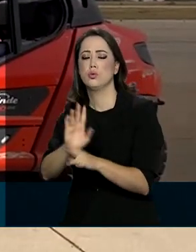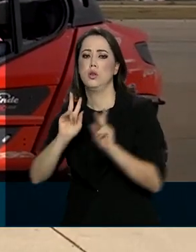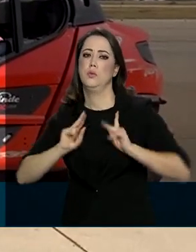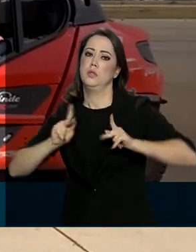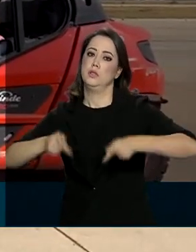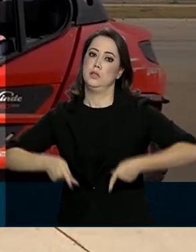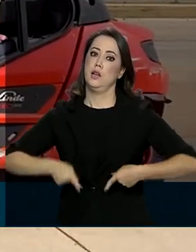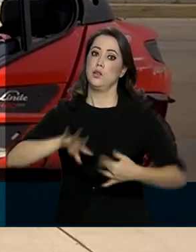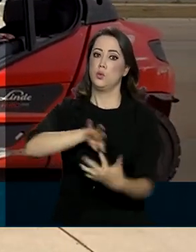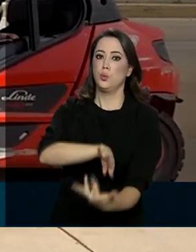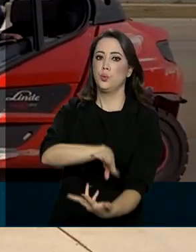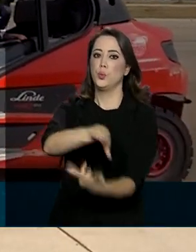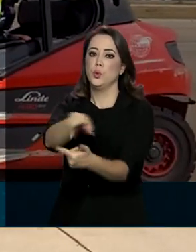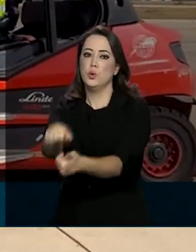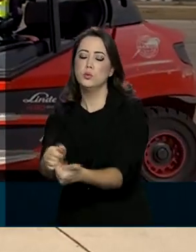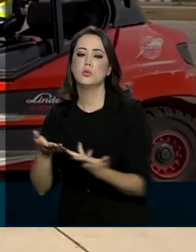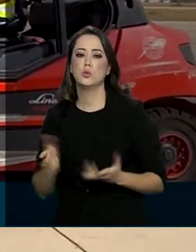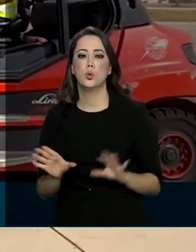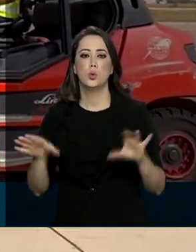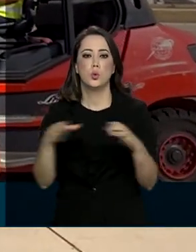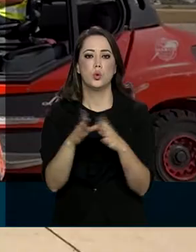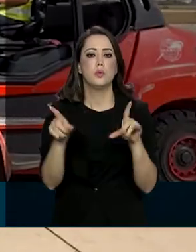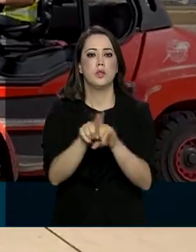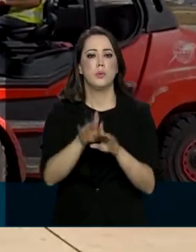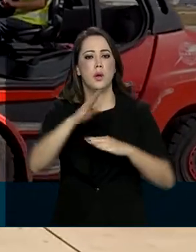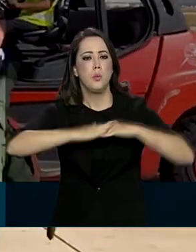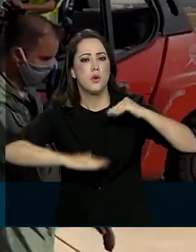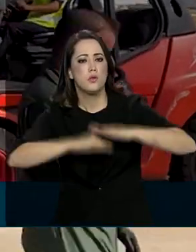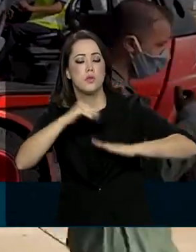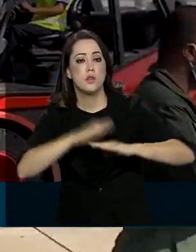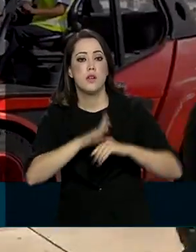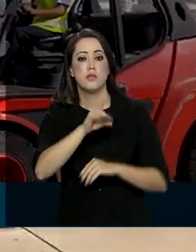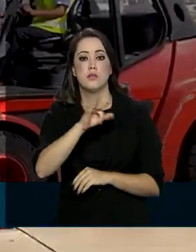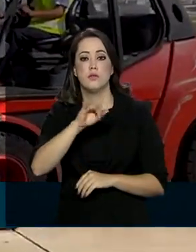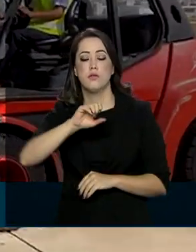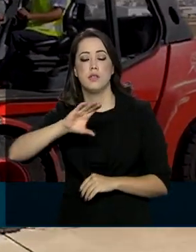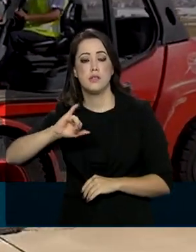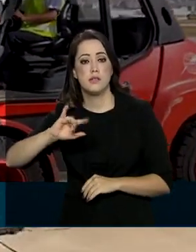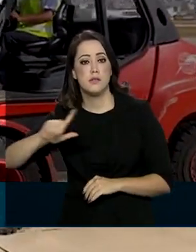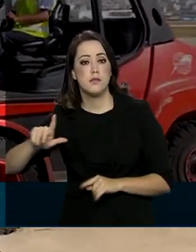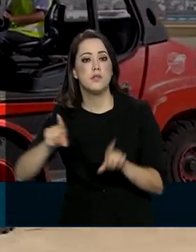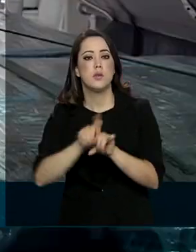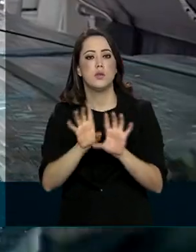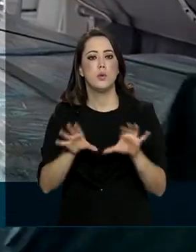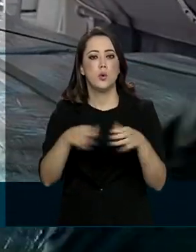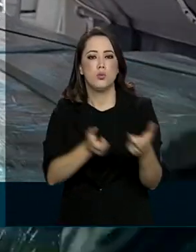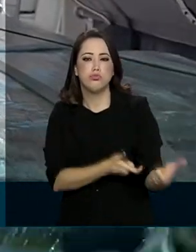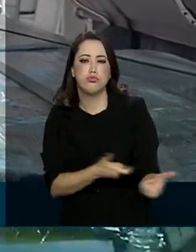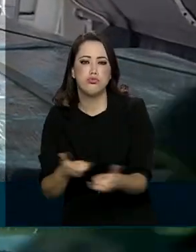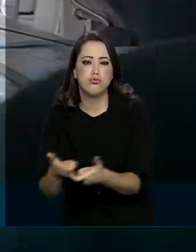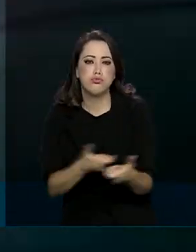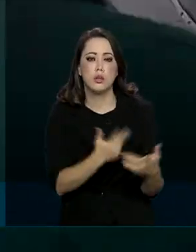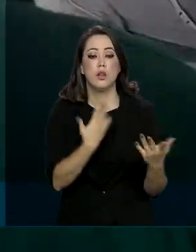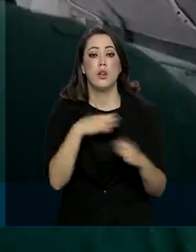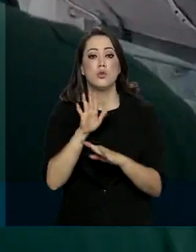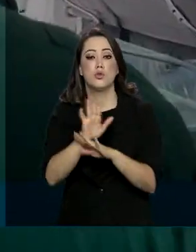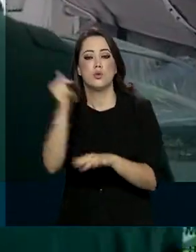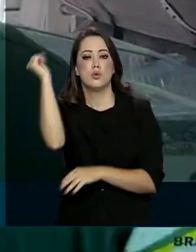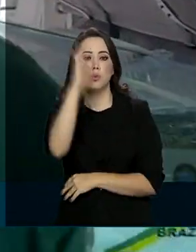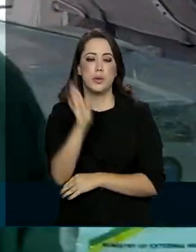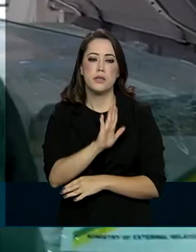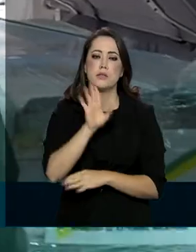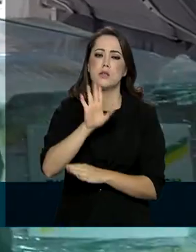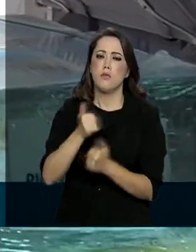internacional. A comitiva também integra profissionais da defesa civil e bombeiros militares. A ajuda brasileira